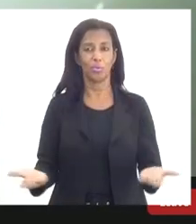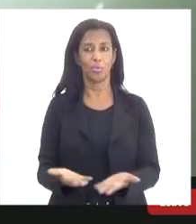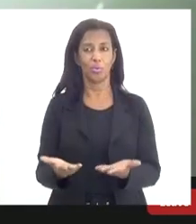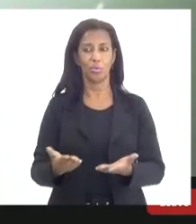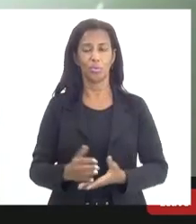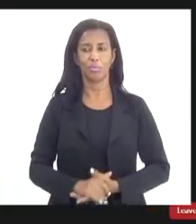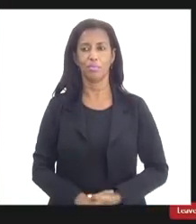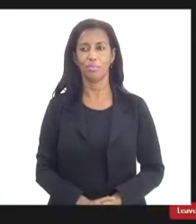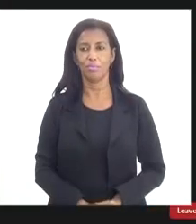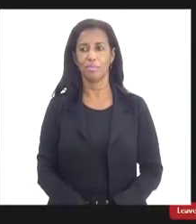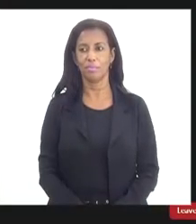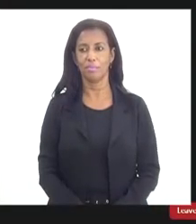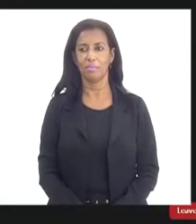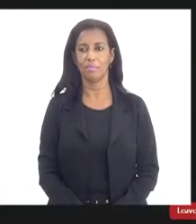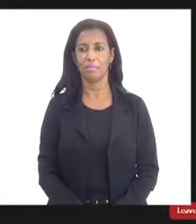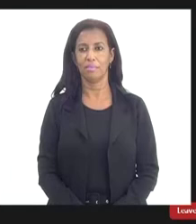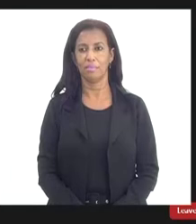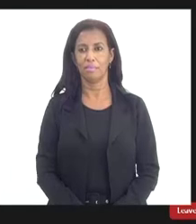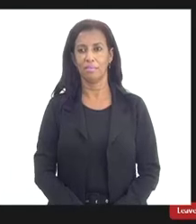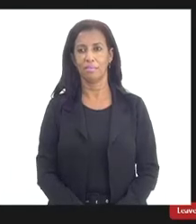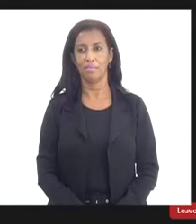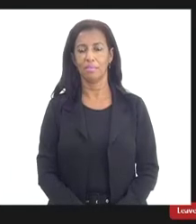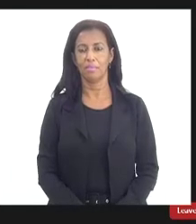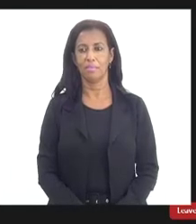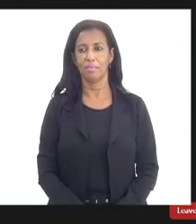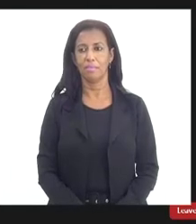deputado Valdeck essa é essa tá sabendo